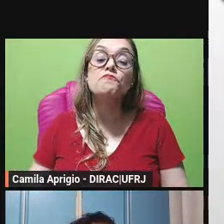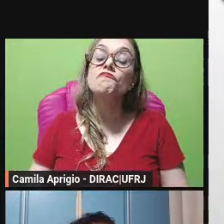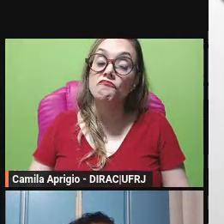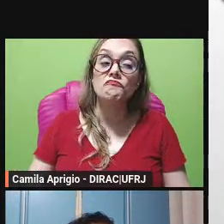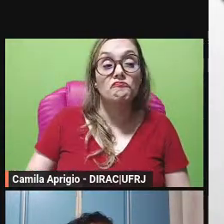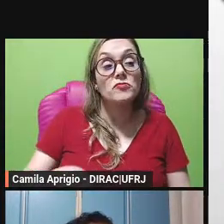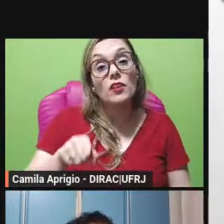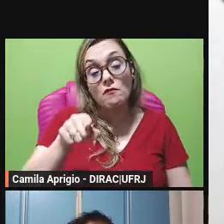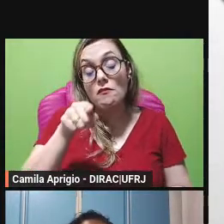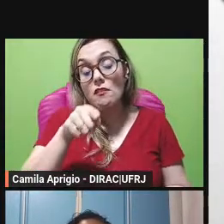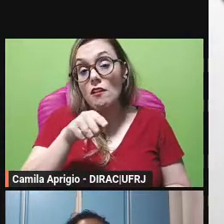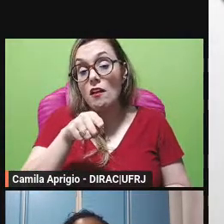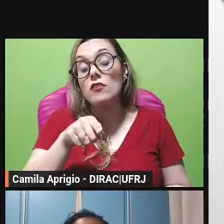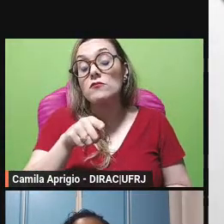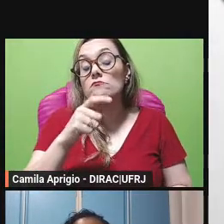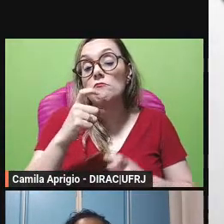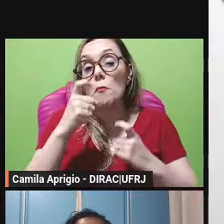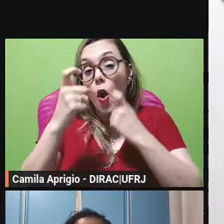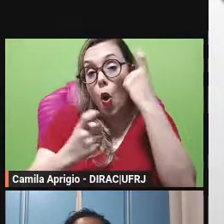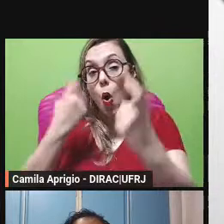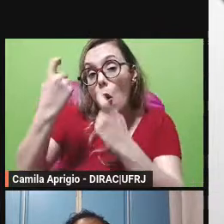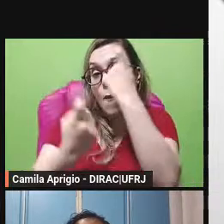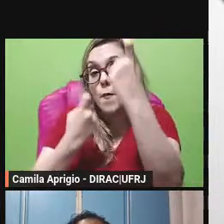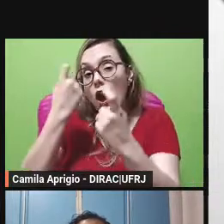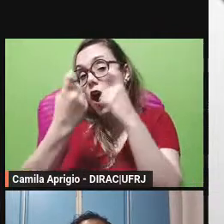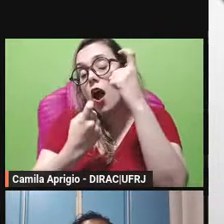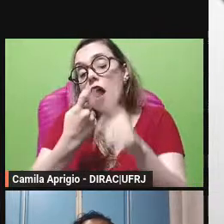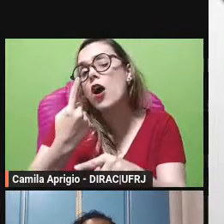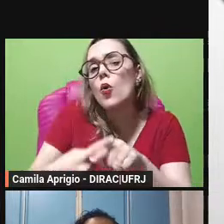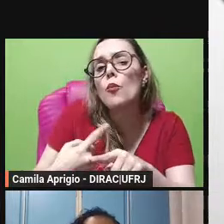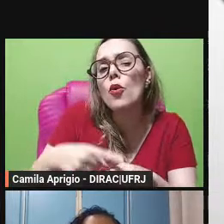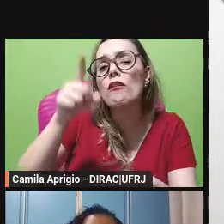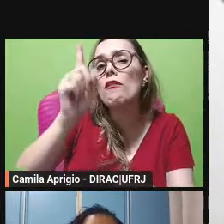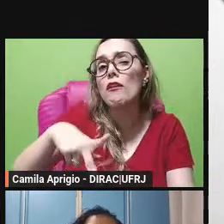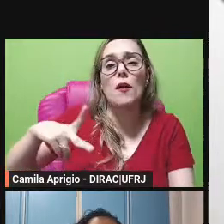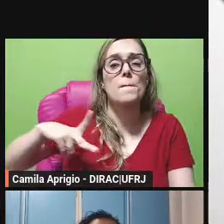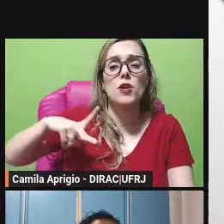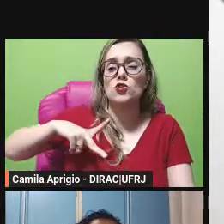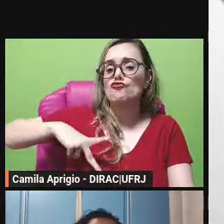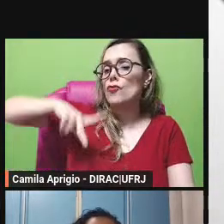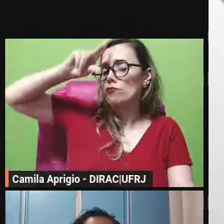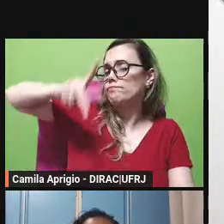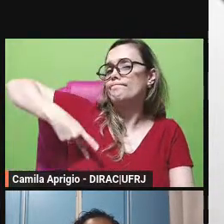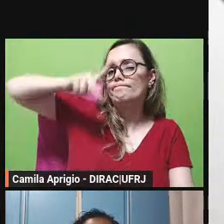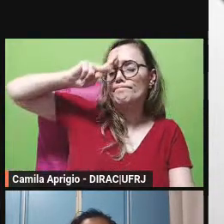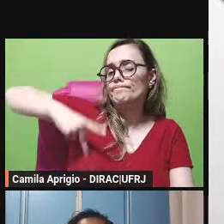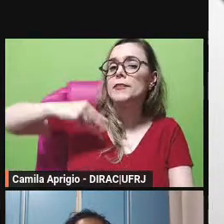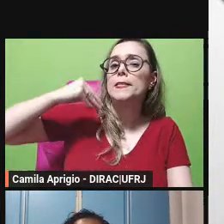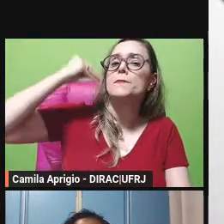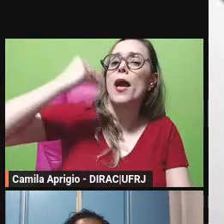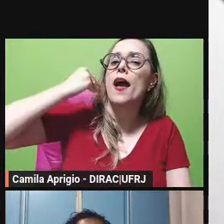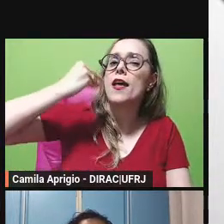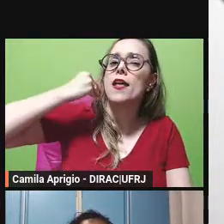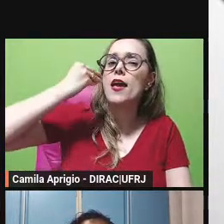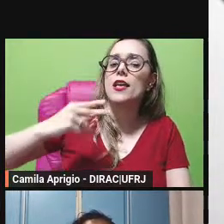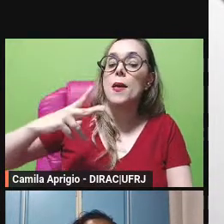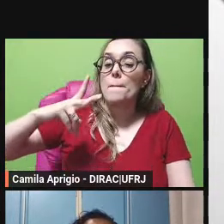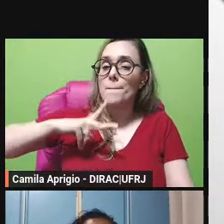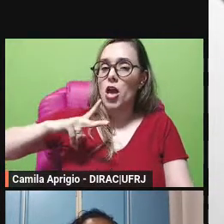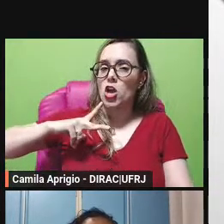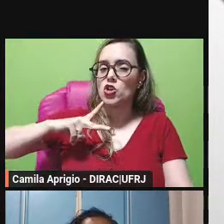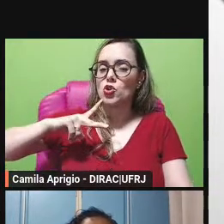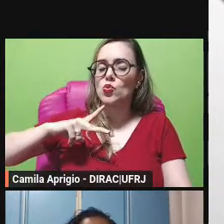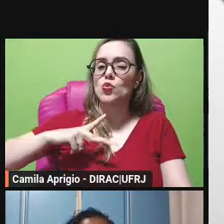ela surge a partir de uma experiência muito pessoal né ele com as suas crianças ainda muito pequenas